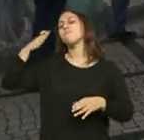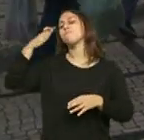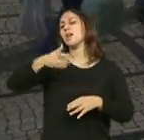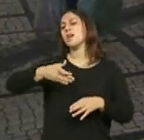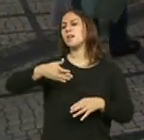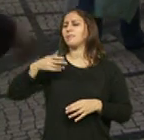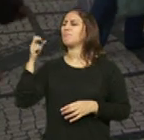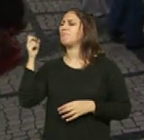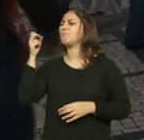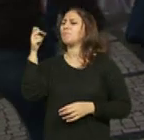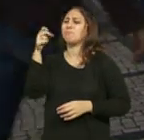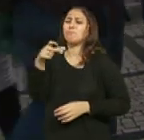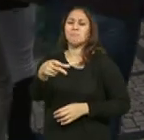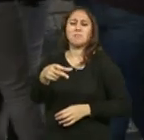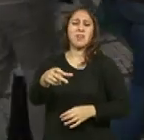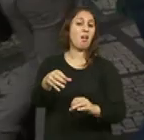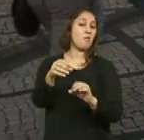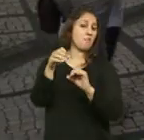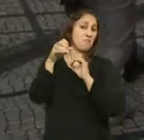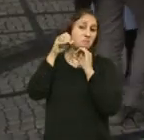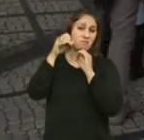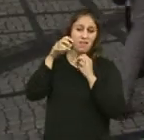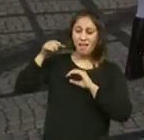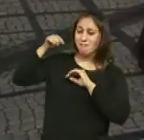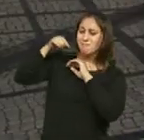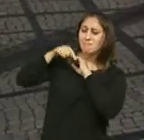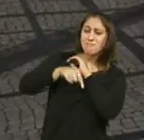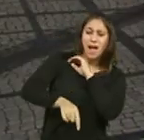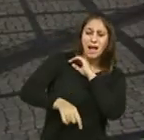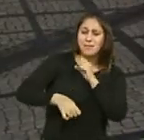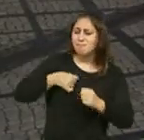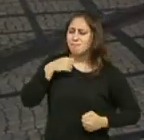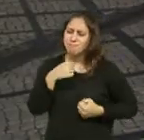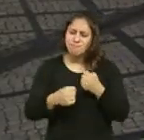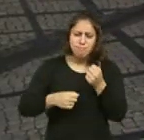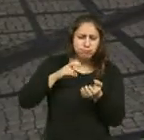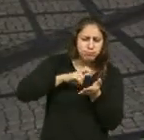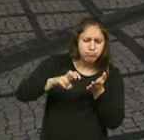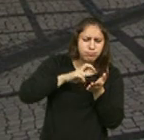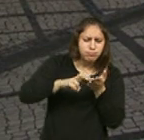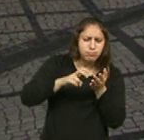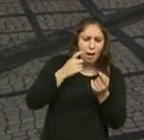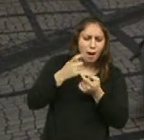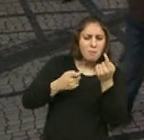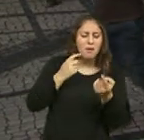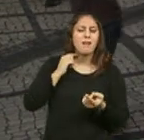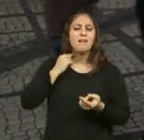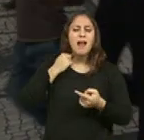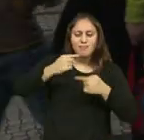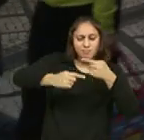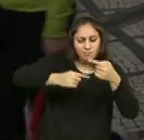se dava tréguas nem férias e corria à baixa atrás de um pernil para assar em miniatura.